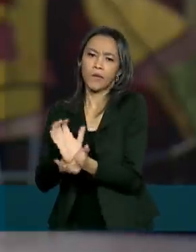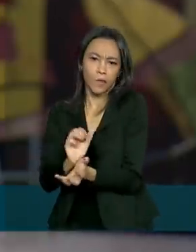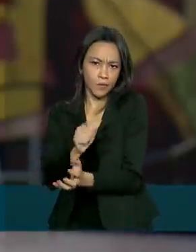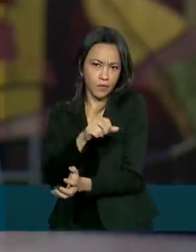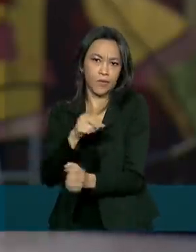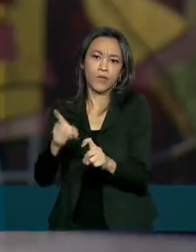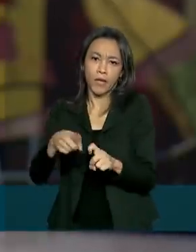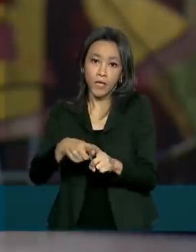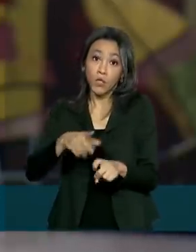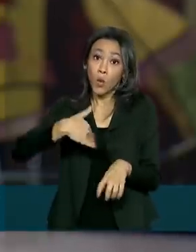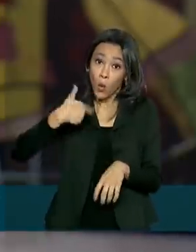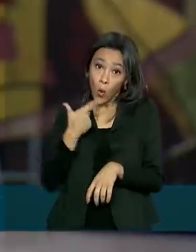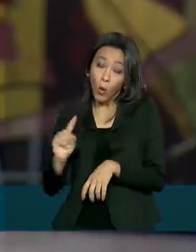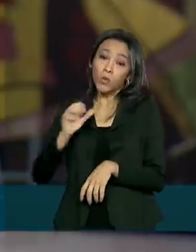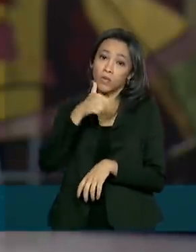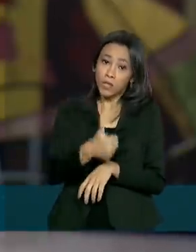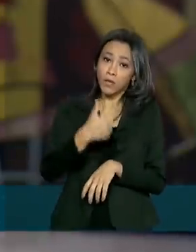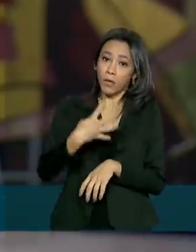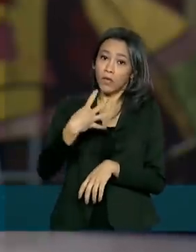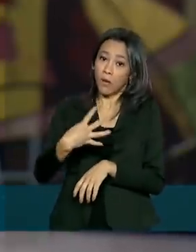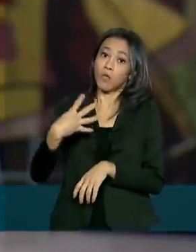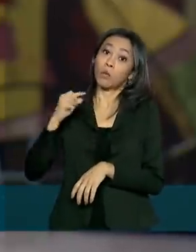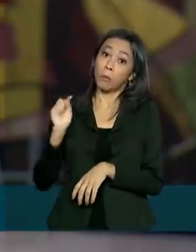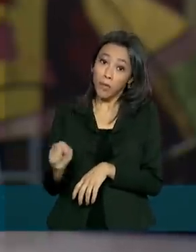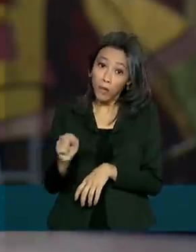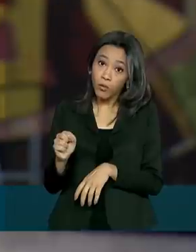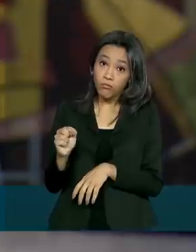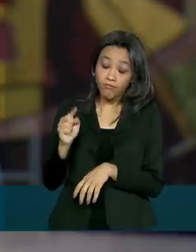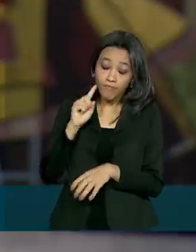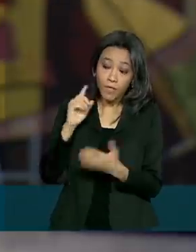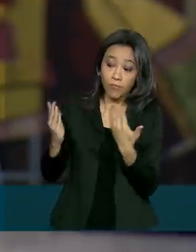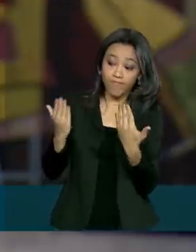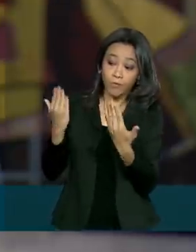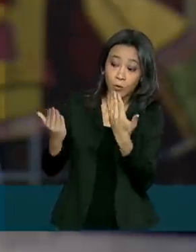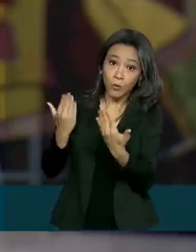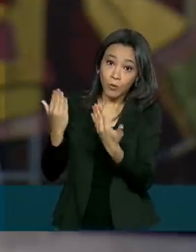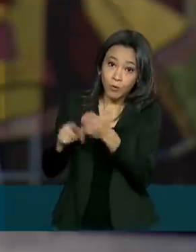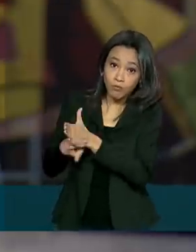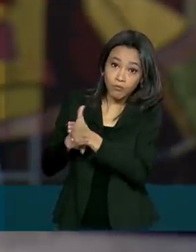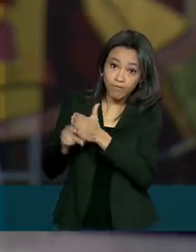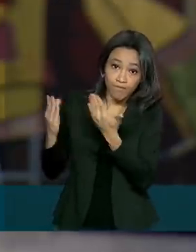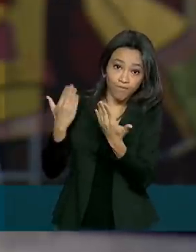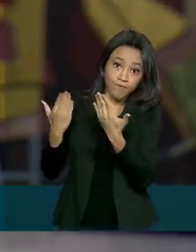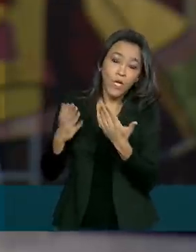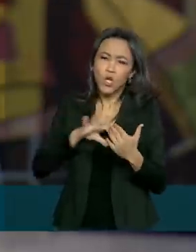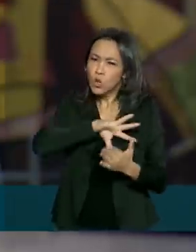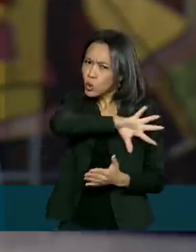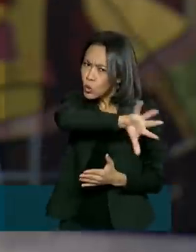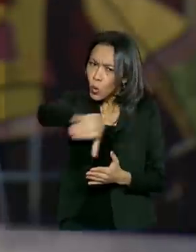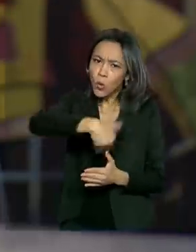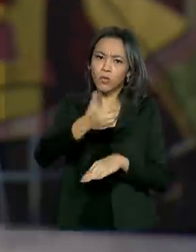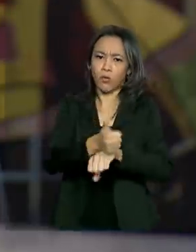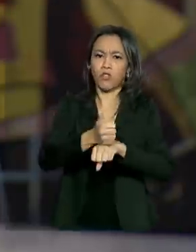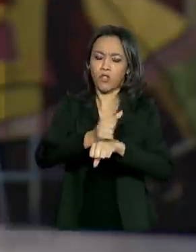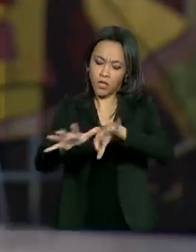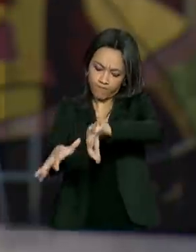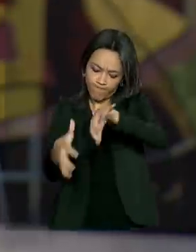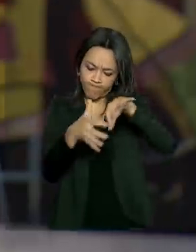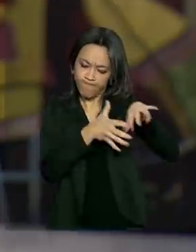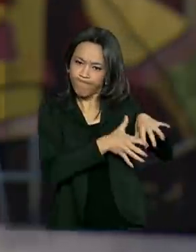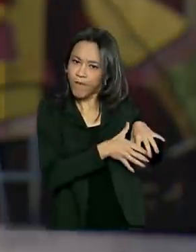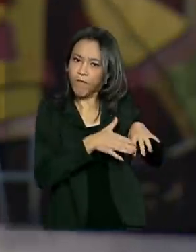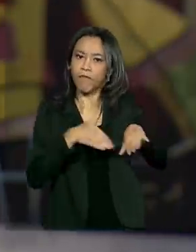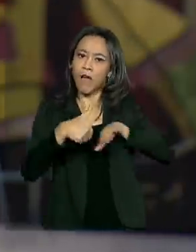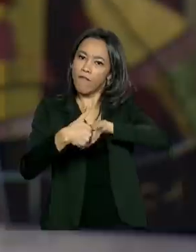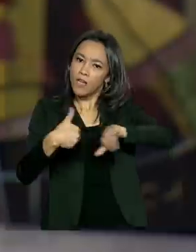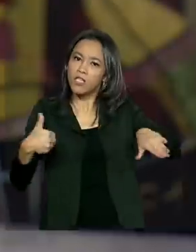Outros 144 mil possíveis casos estão em investigação. Todos esses profissionais foram afastados do trabalho. Mais de